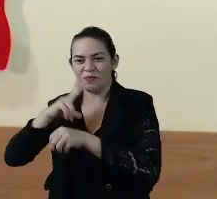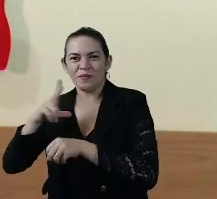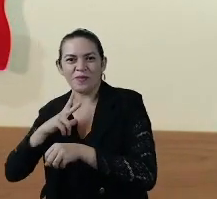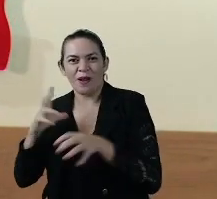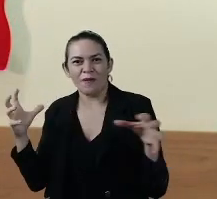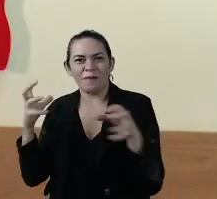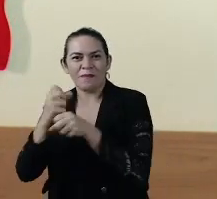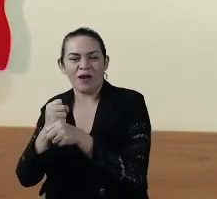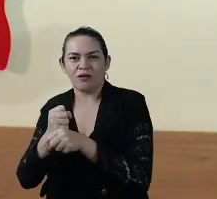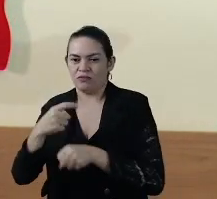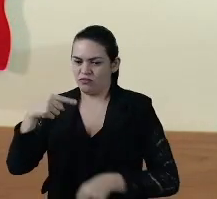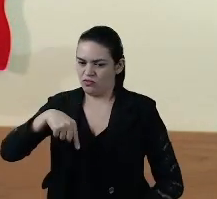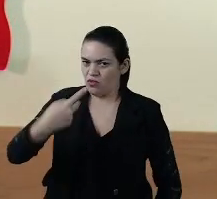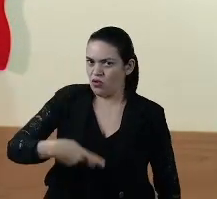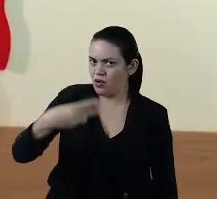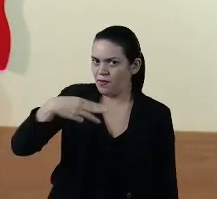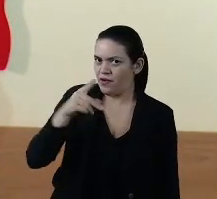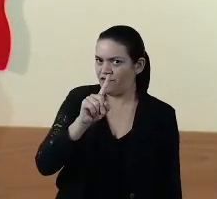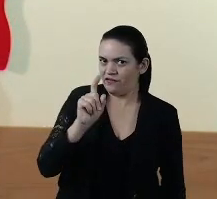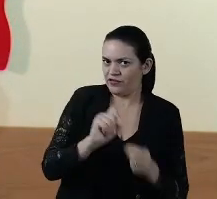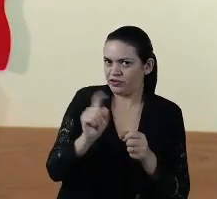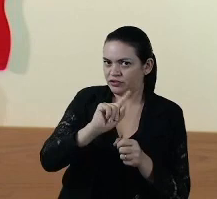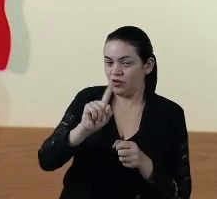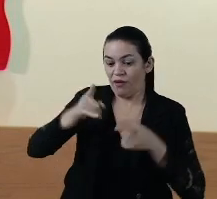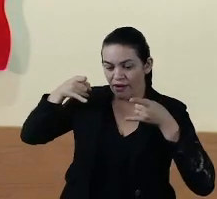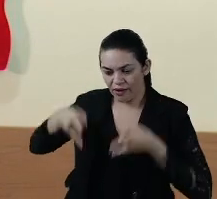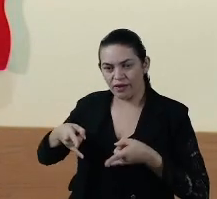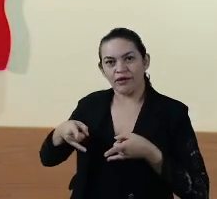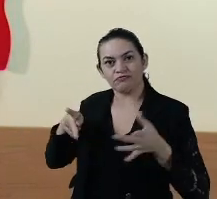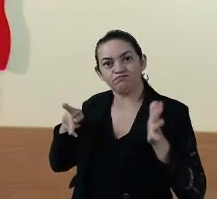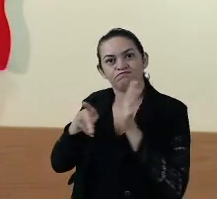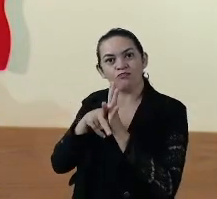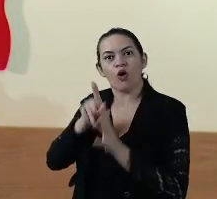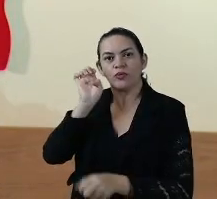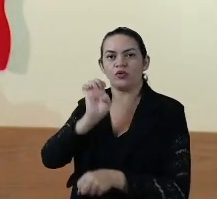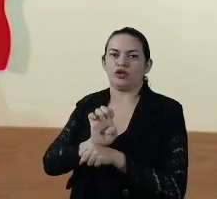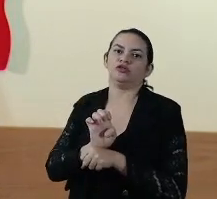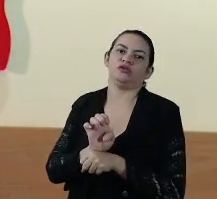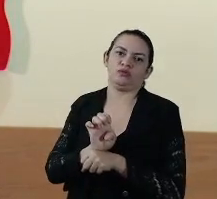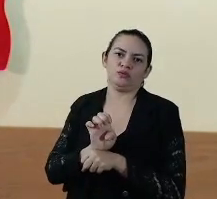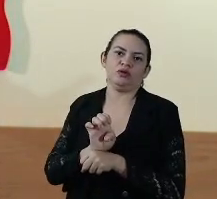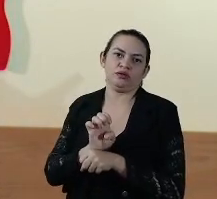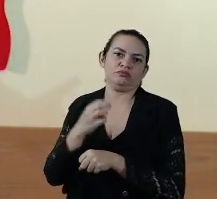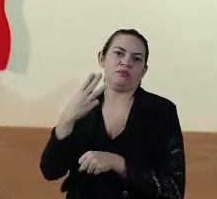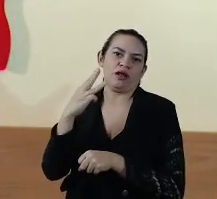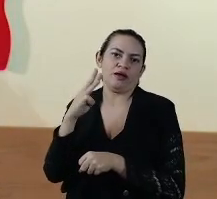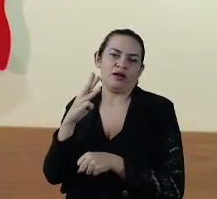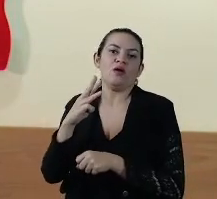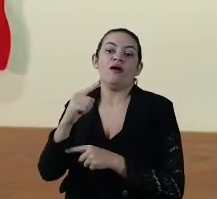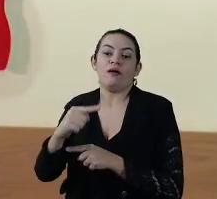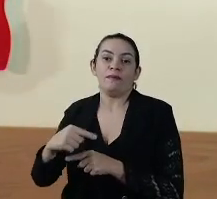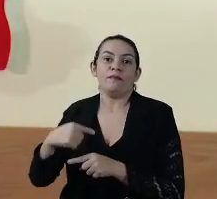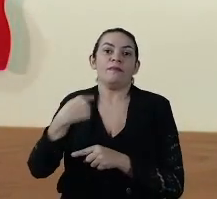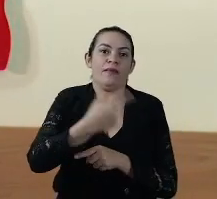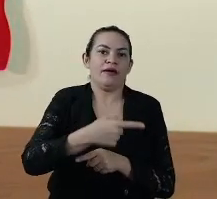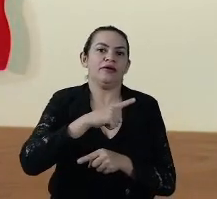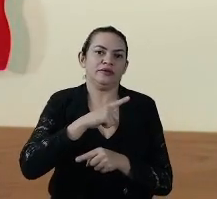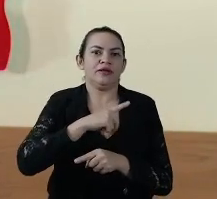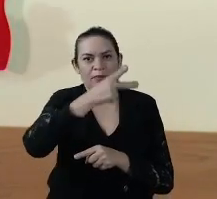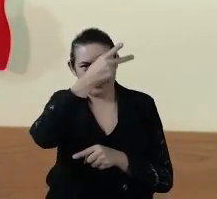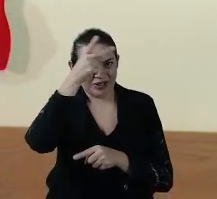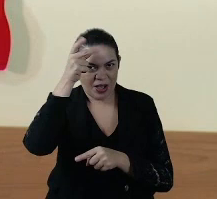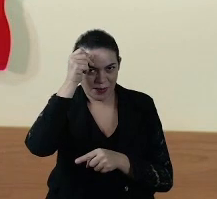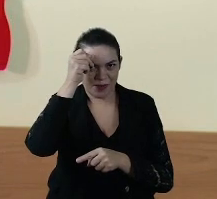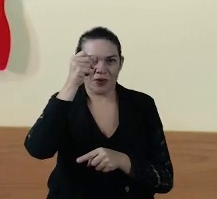privados. Nós não fazemos isso. Nós estamos falando de leitos estaduais. Além dos estaduais, nós temos as redes